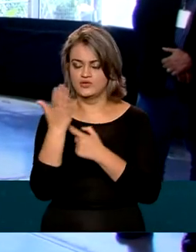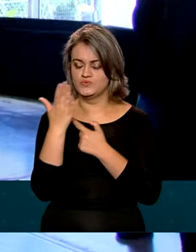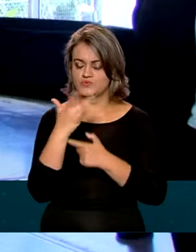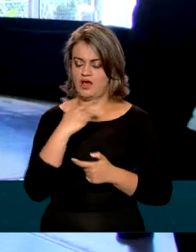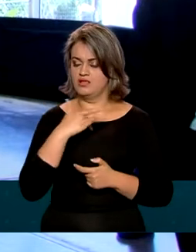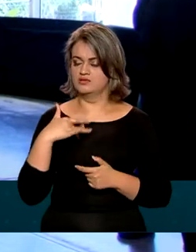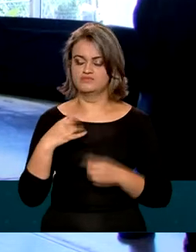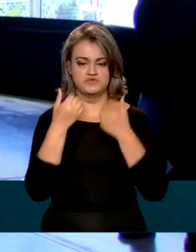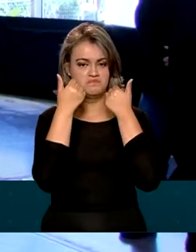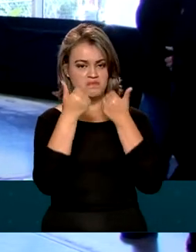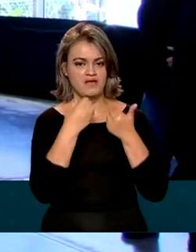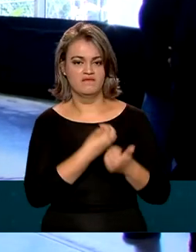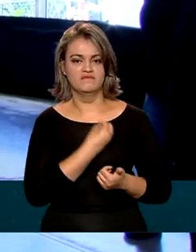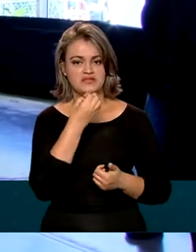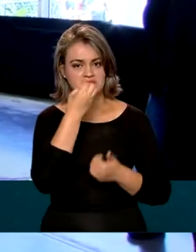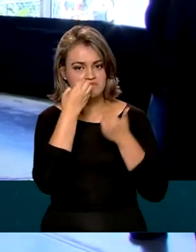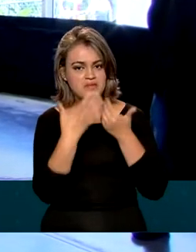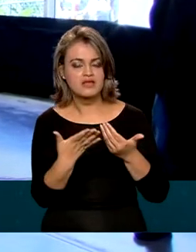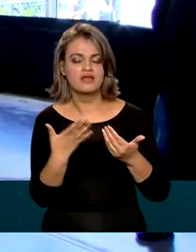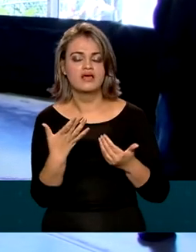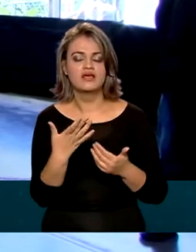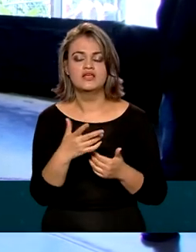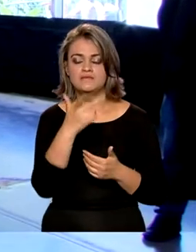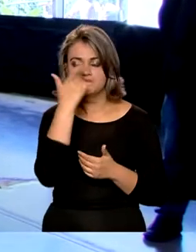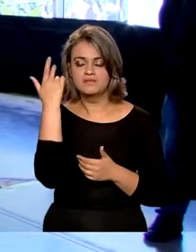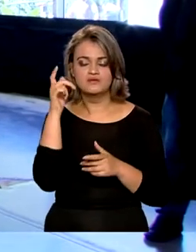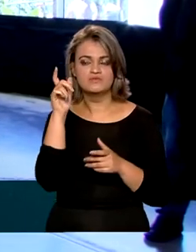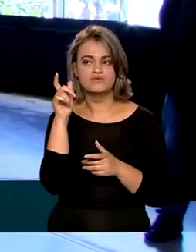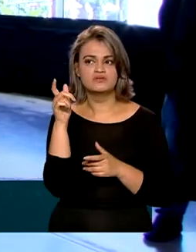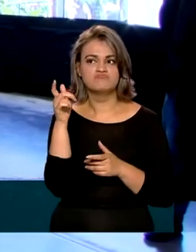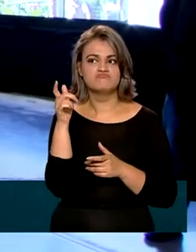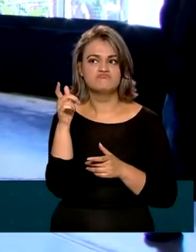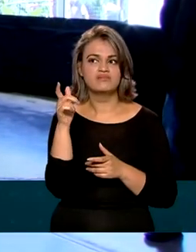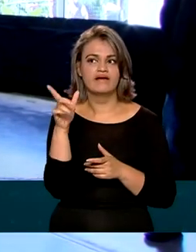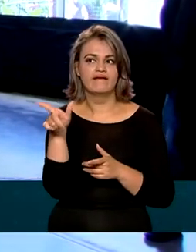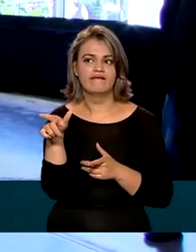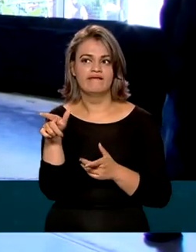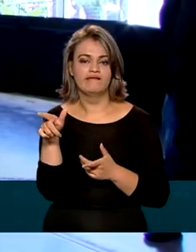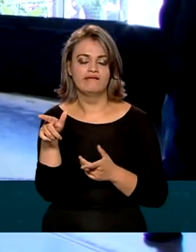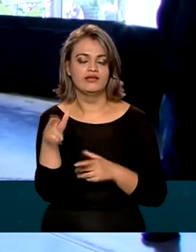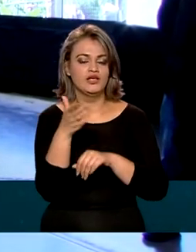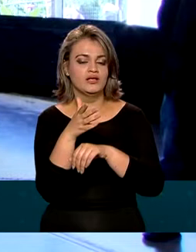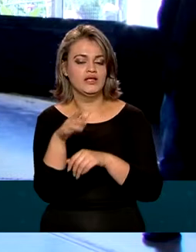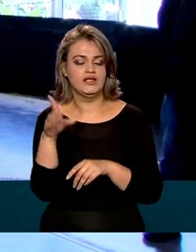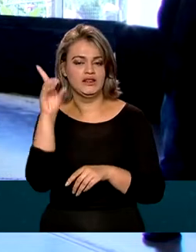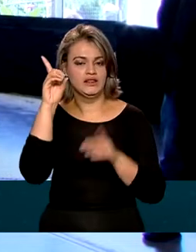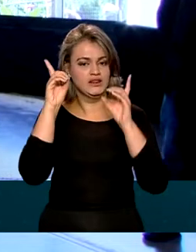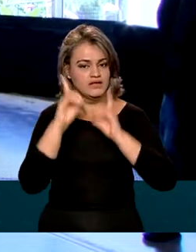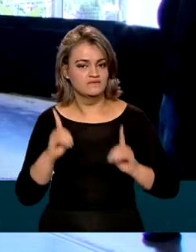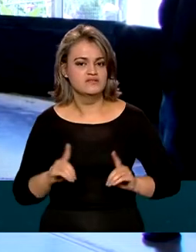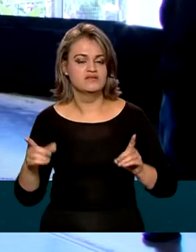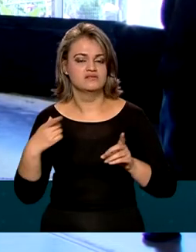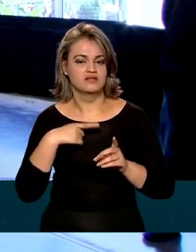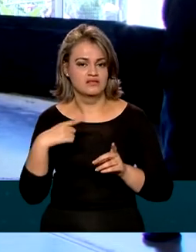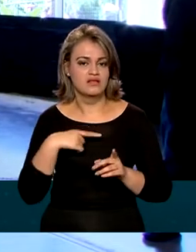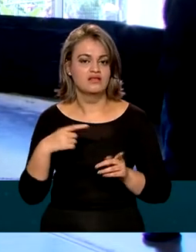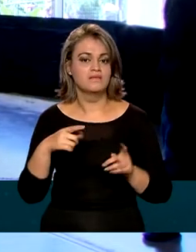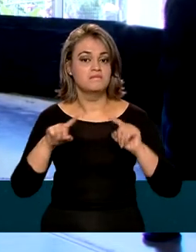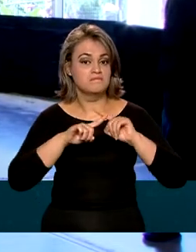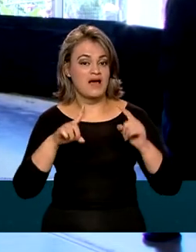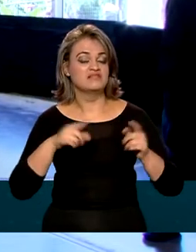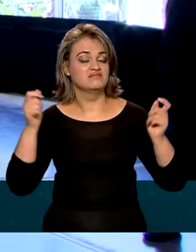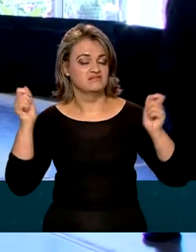nos faz viver melhor, e pessoas que já têm deficiências e podem